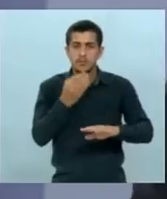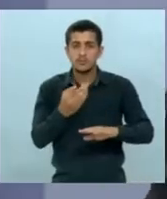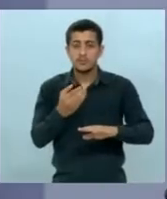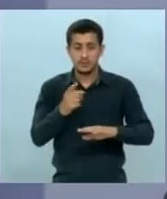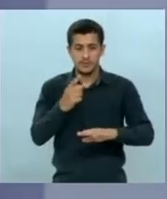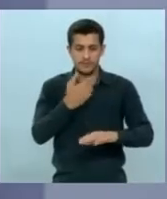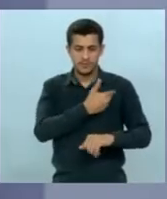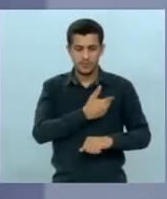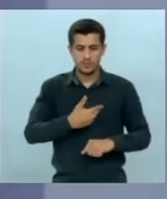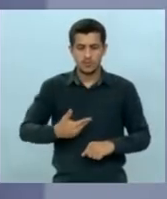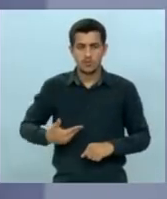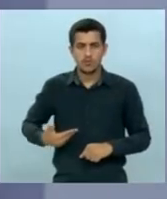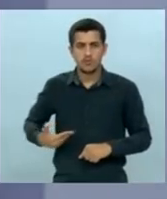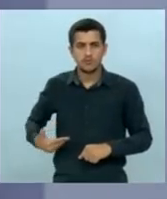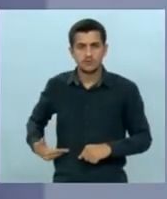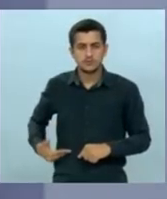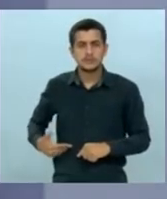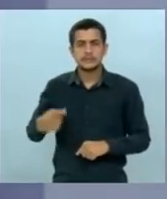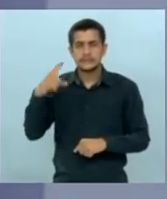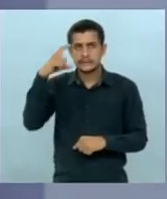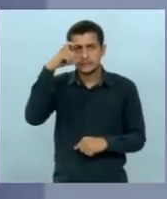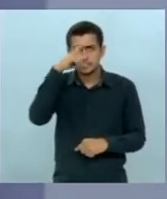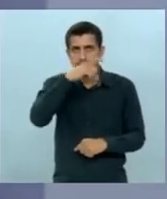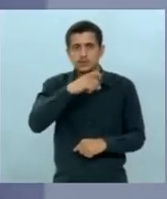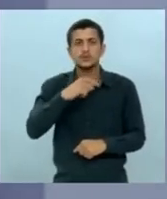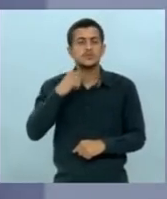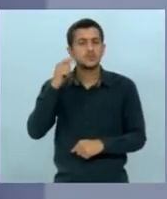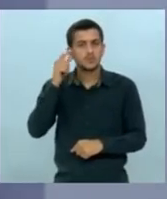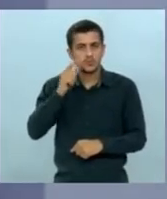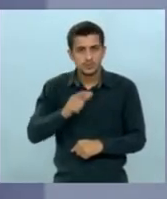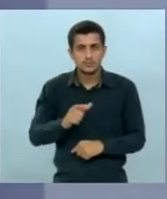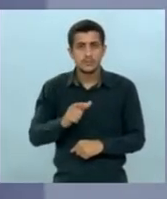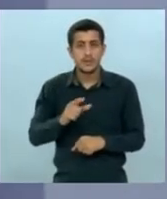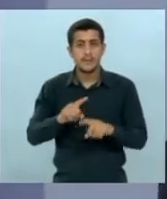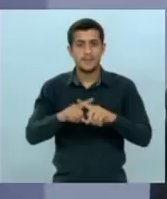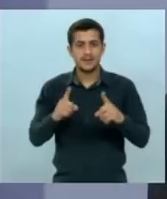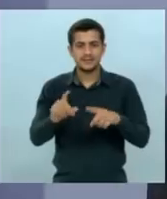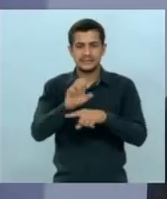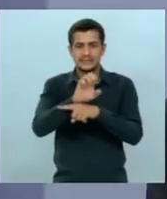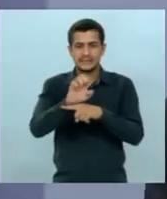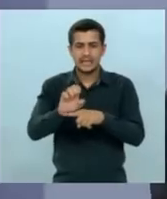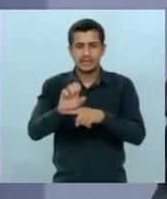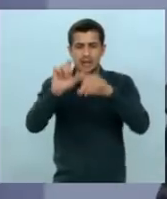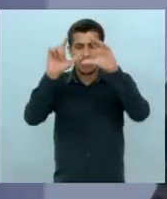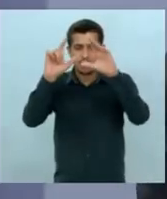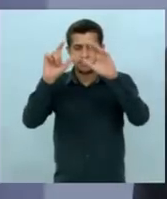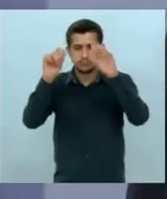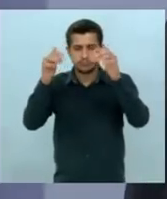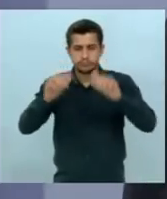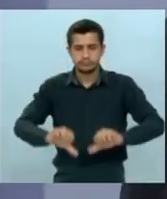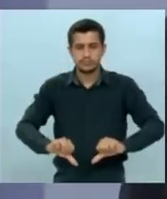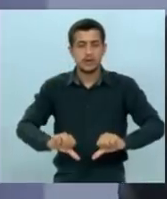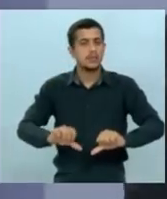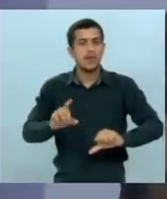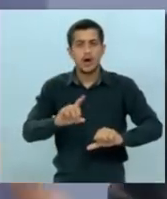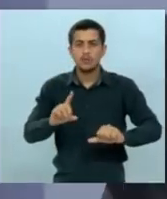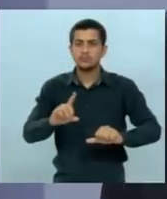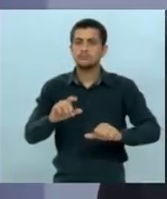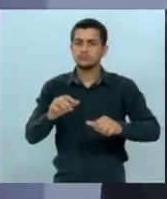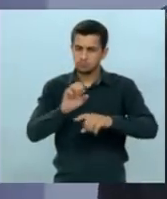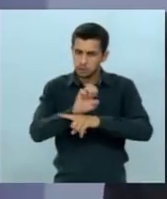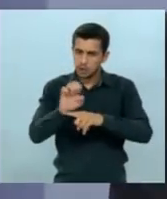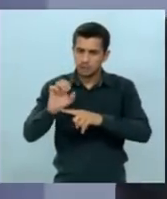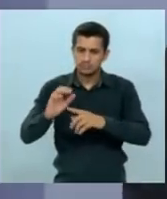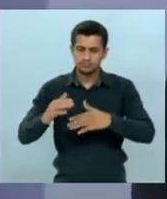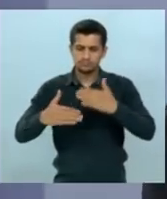um governo extremamente num momento difícil mas não deixamos o estado sucumbir à crise o estado avançou diferente do